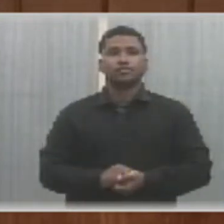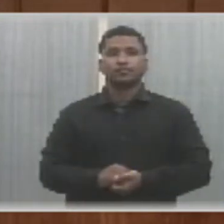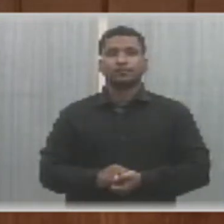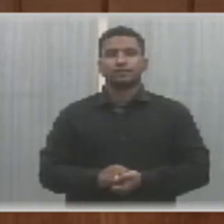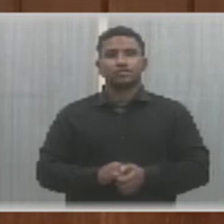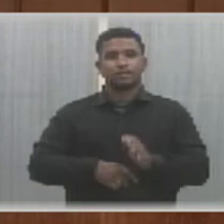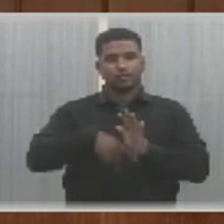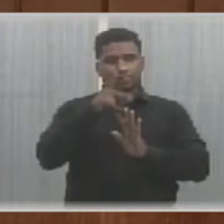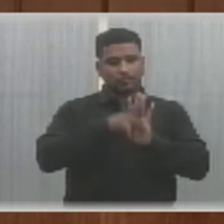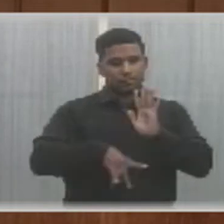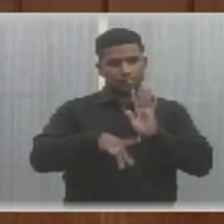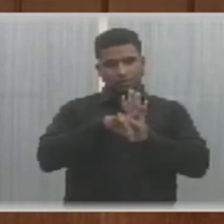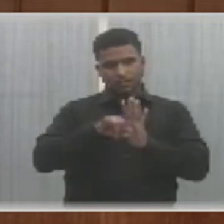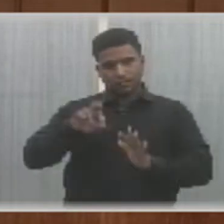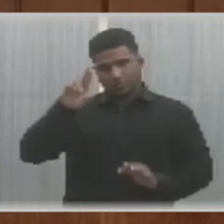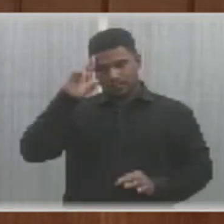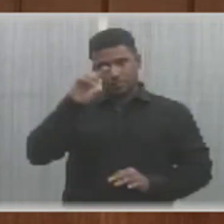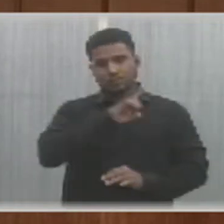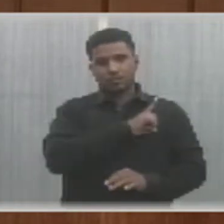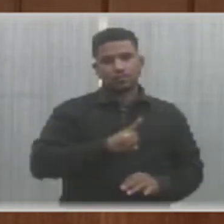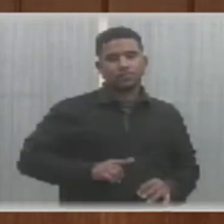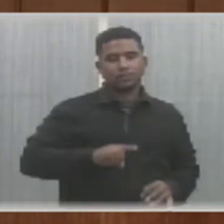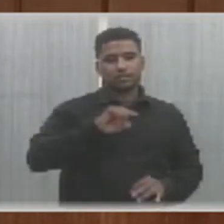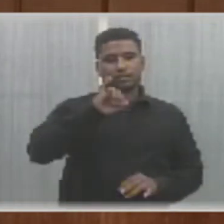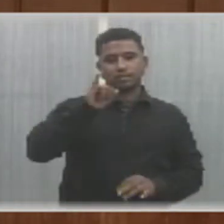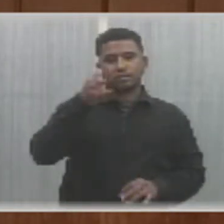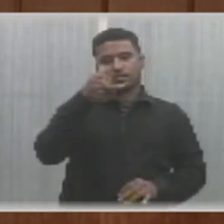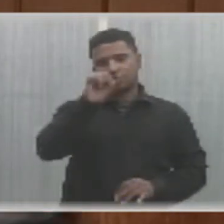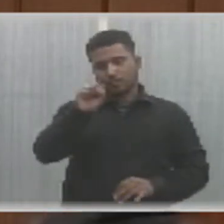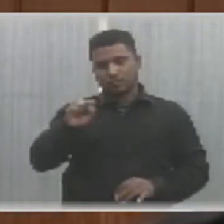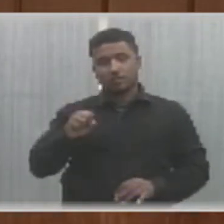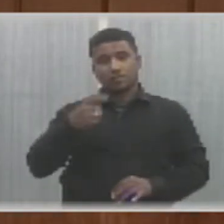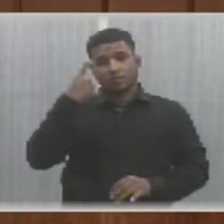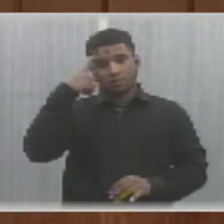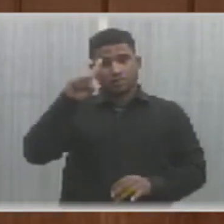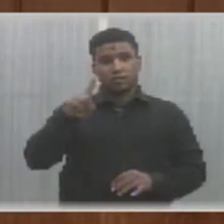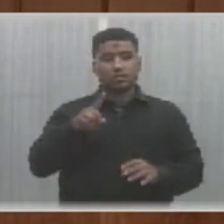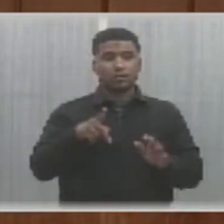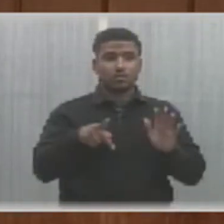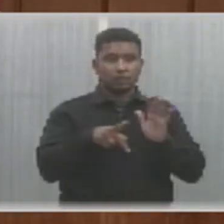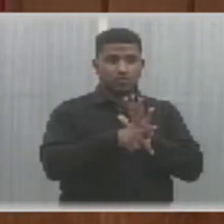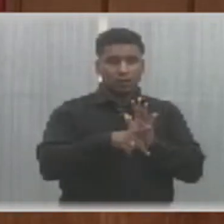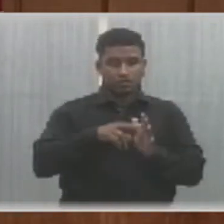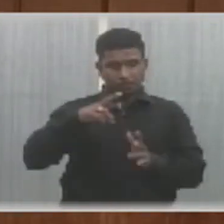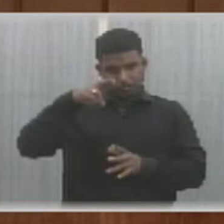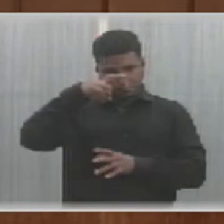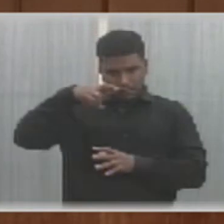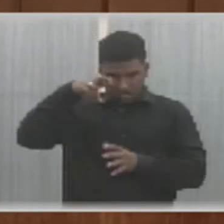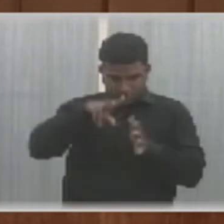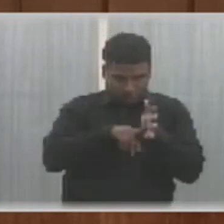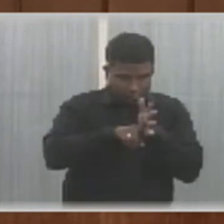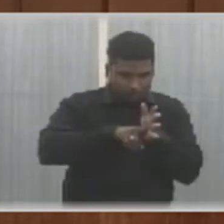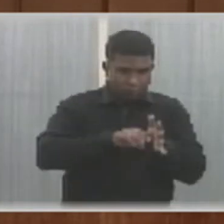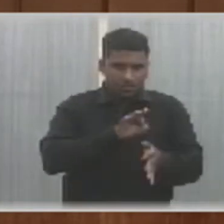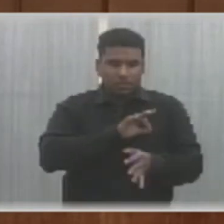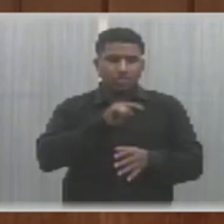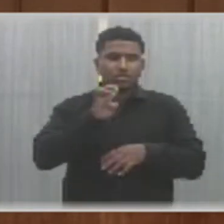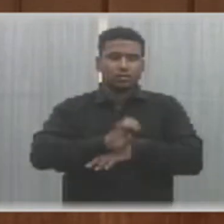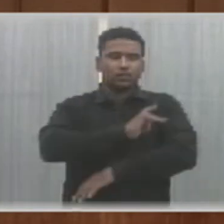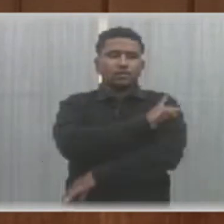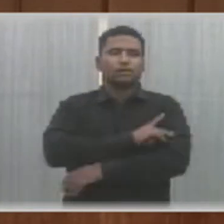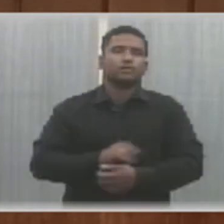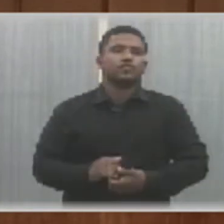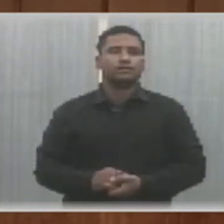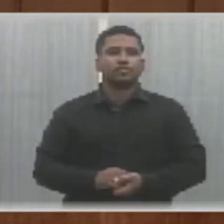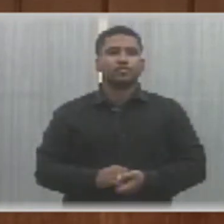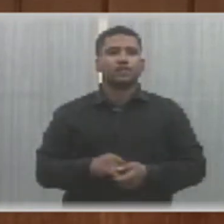O projeto de lei de autoria do senhor deputado Gessivaldo Isaías, que institui o dia do perito oficial de natureza criminal no âmbito do Estado do Piauí.